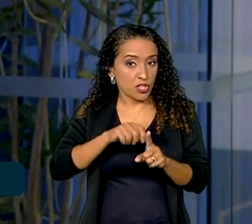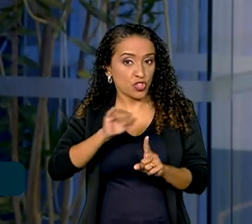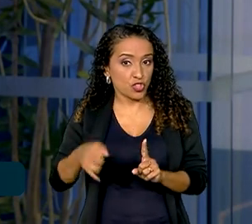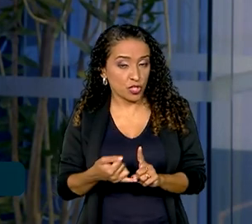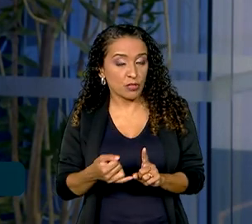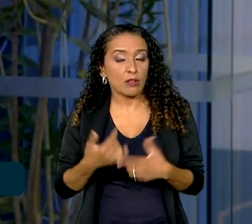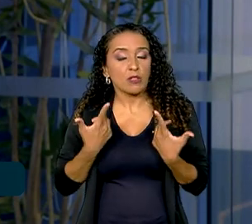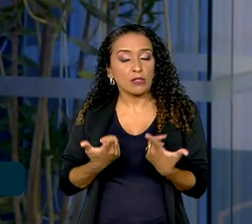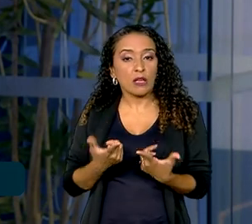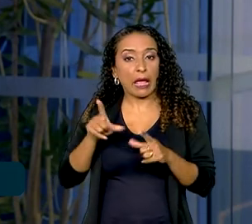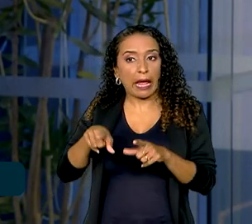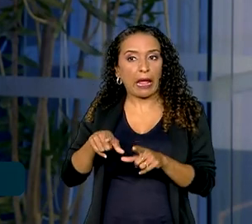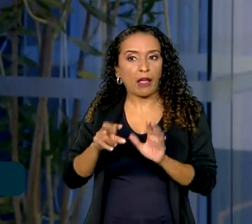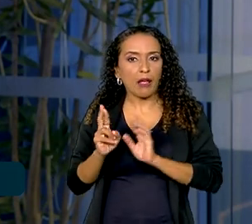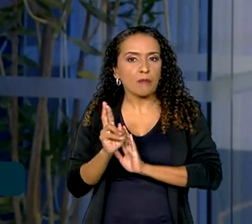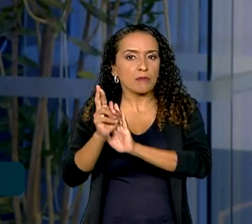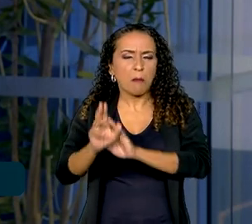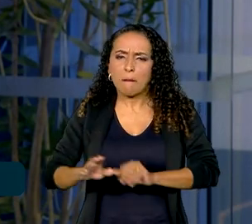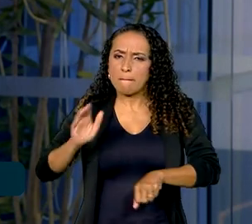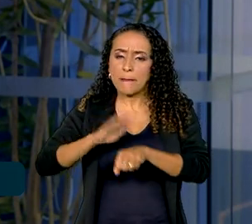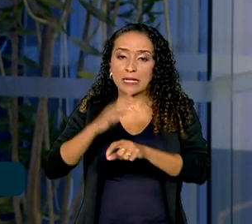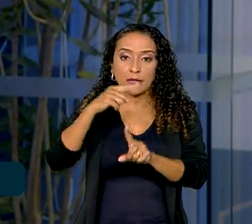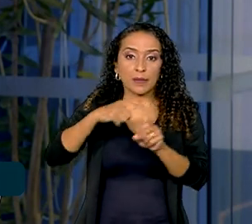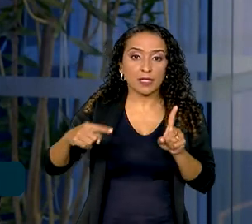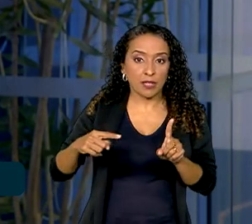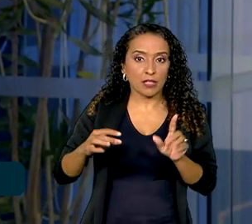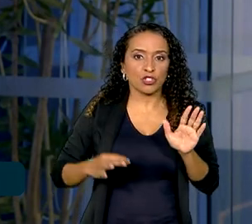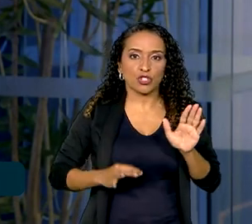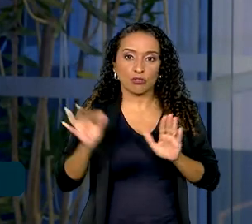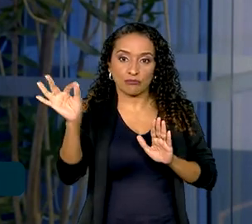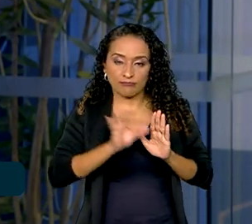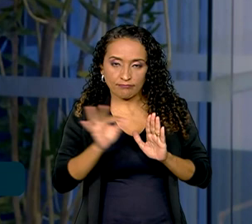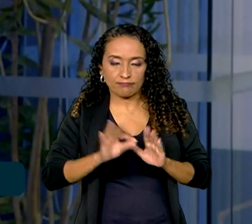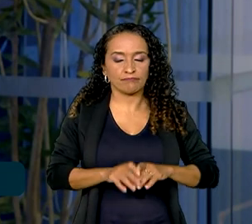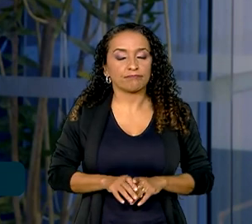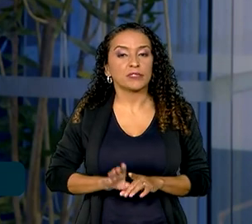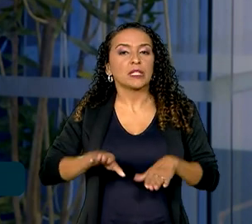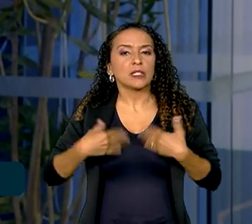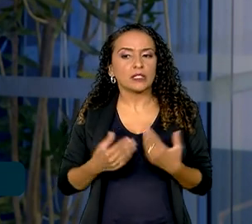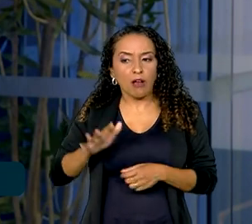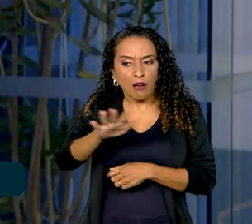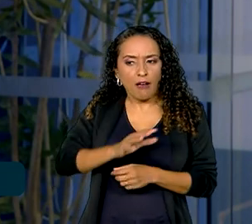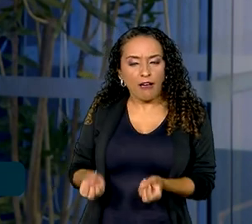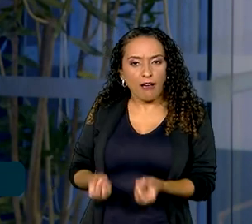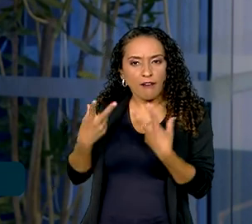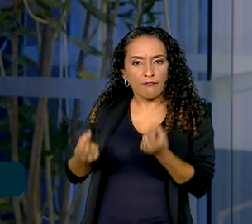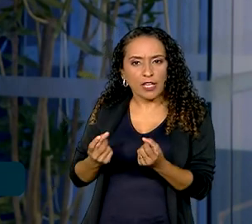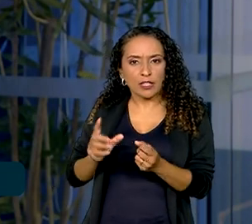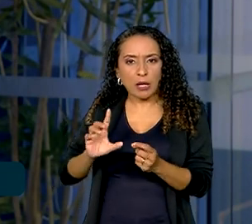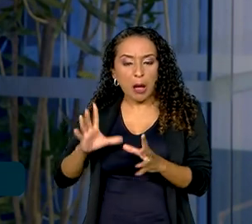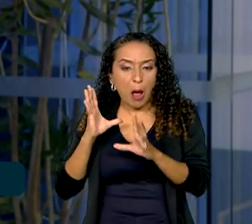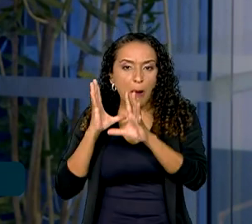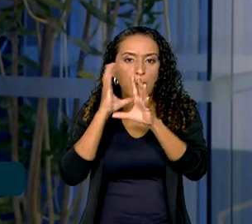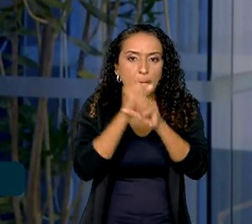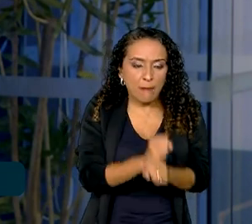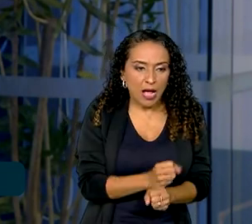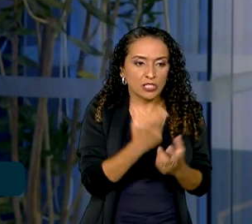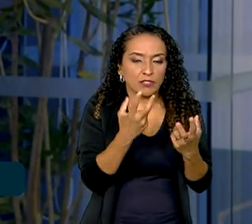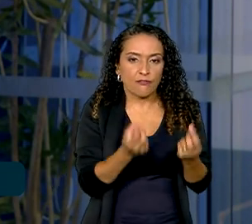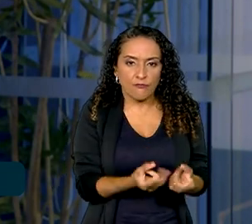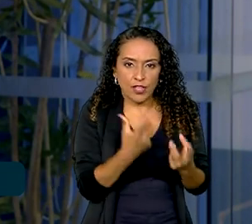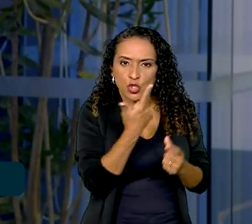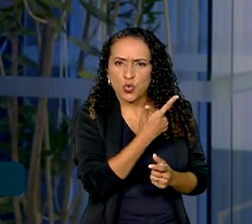responde por mais da metade do total do índice. Esse setor, a venda desse setor, somada às vendas de outros,